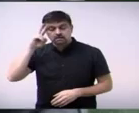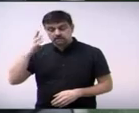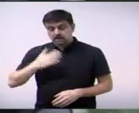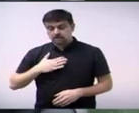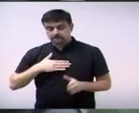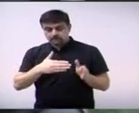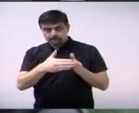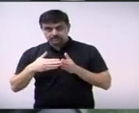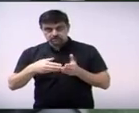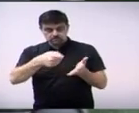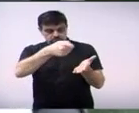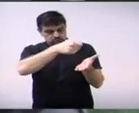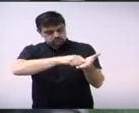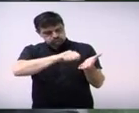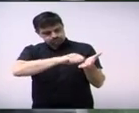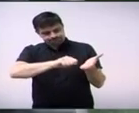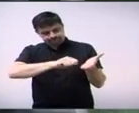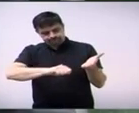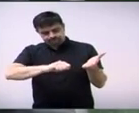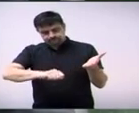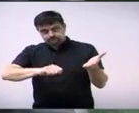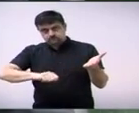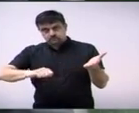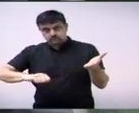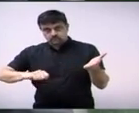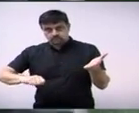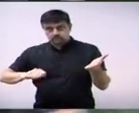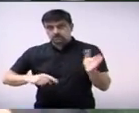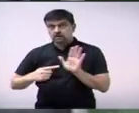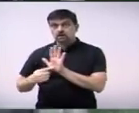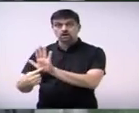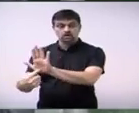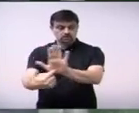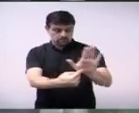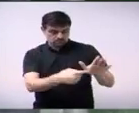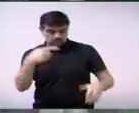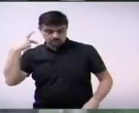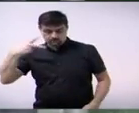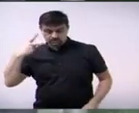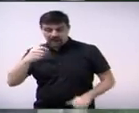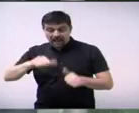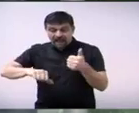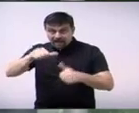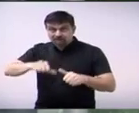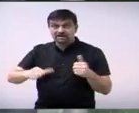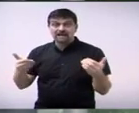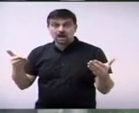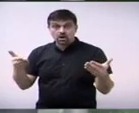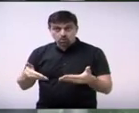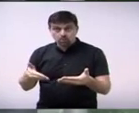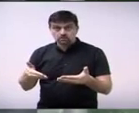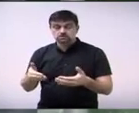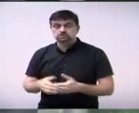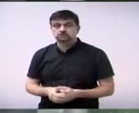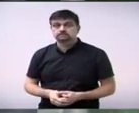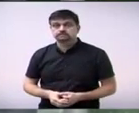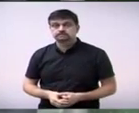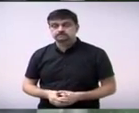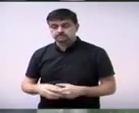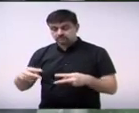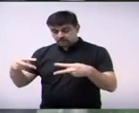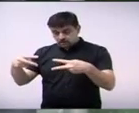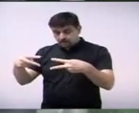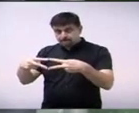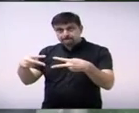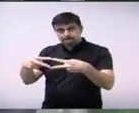tenho a honra de apresentar aqui no plenário que a o município